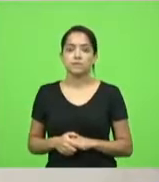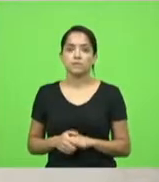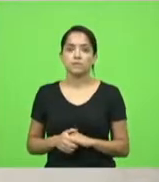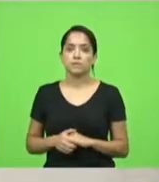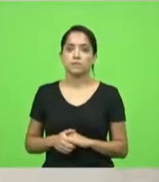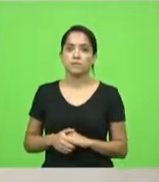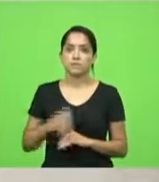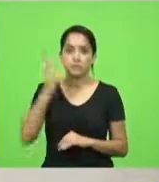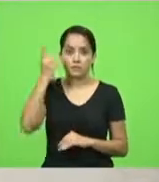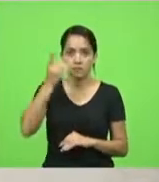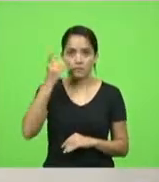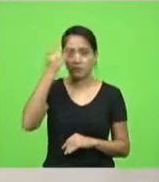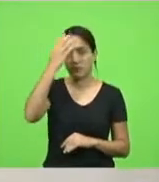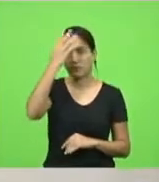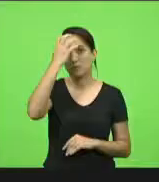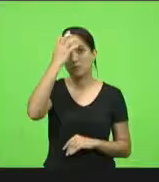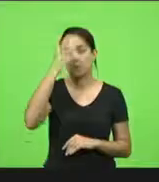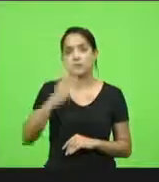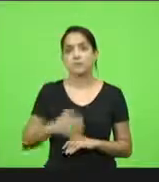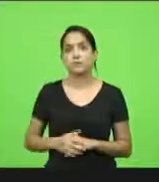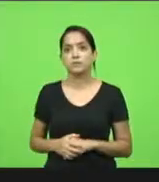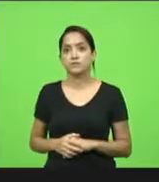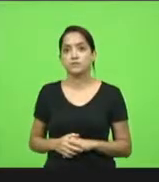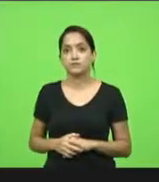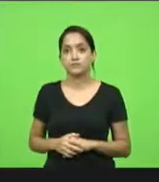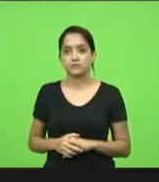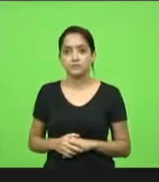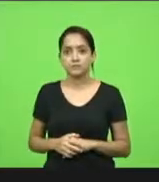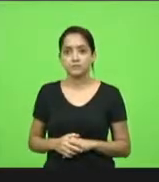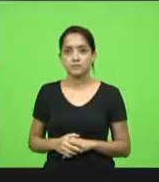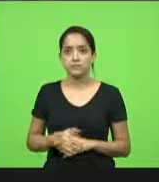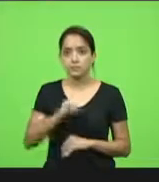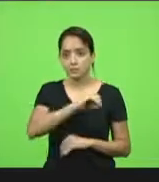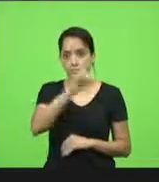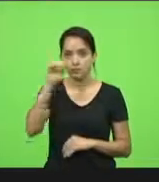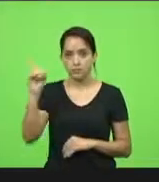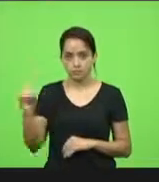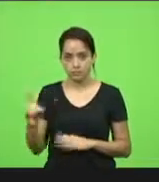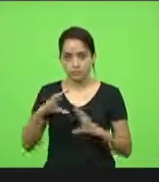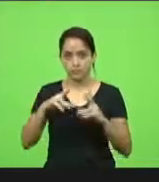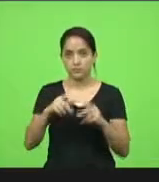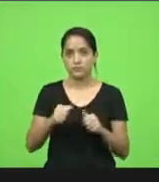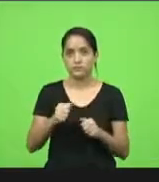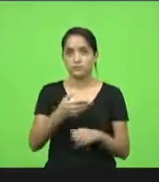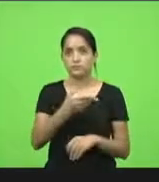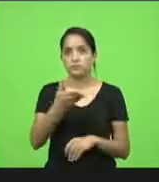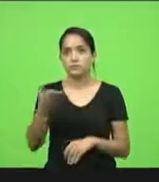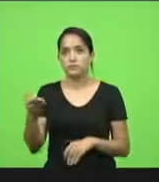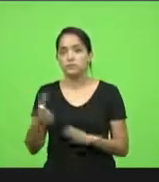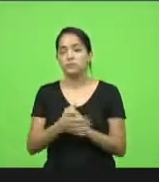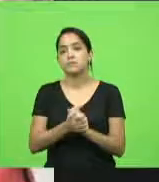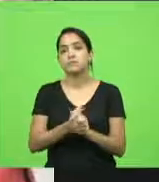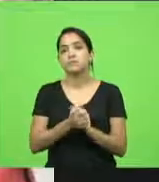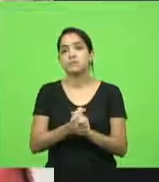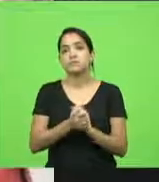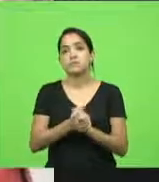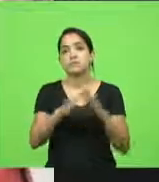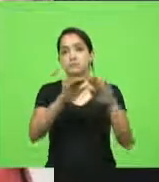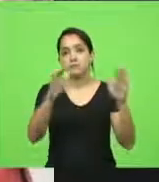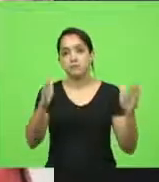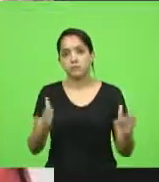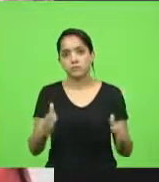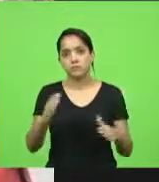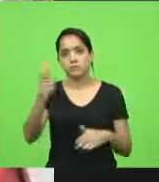Deputado Ismael. Perfeito. Bom dia a todos e a todas, comentando a mesa diretiva, nossos